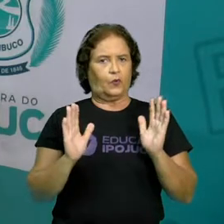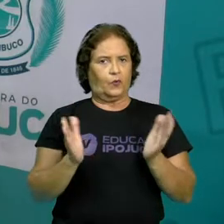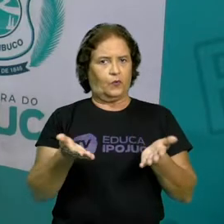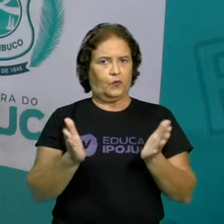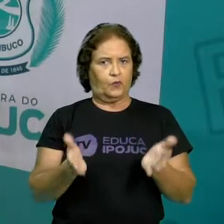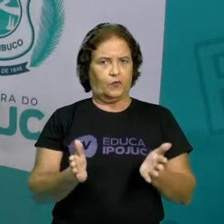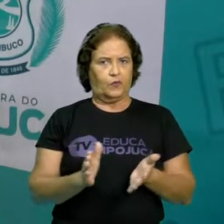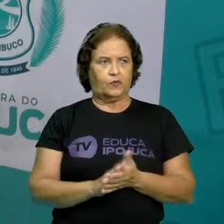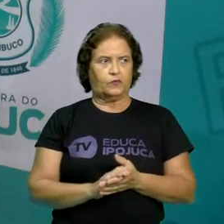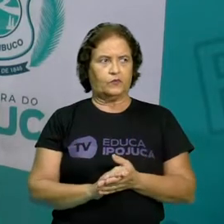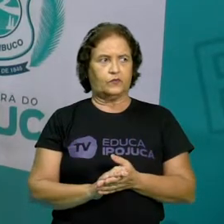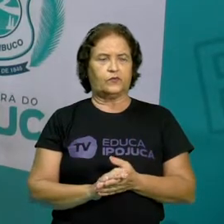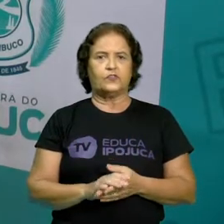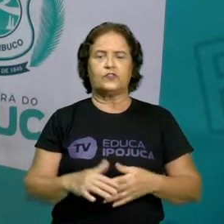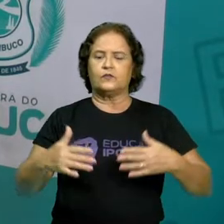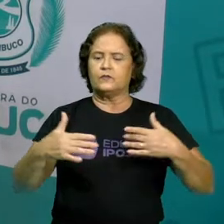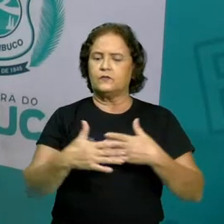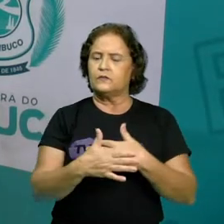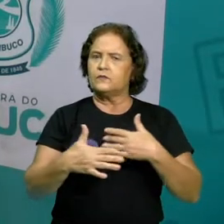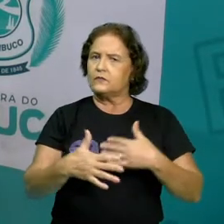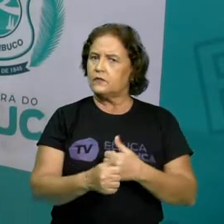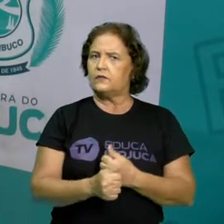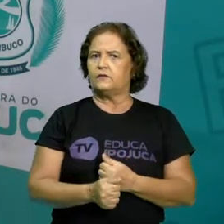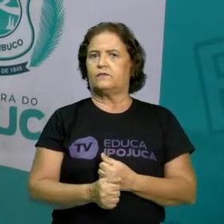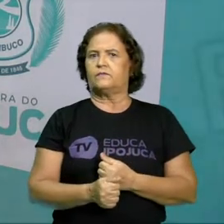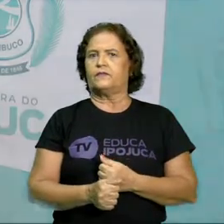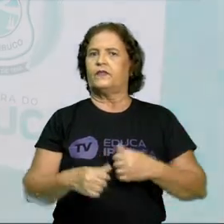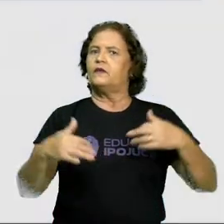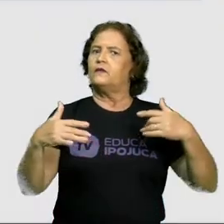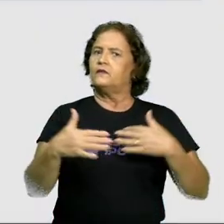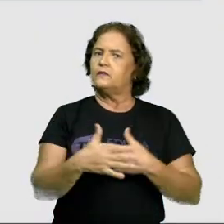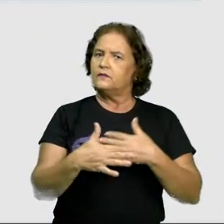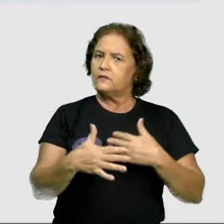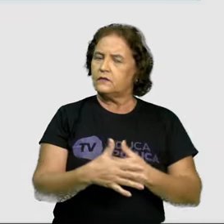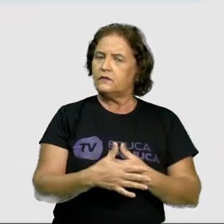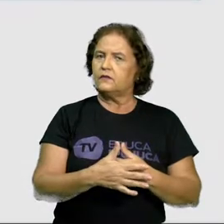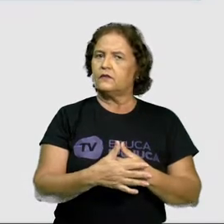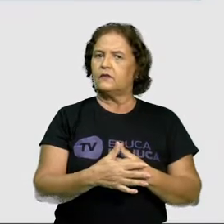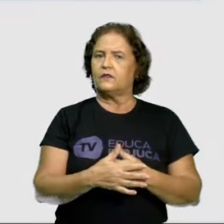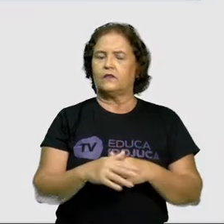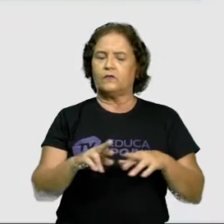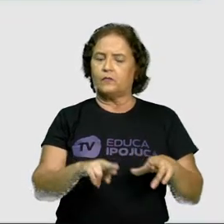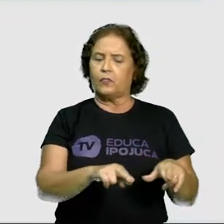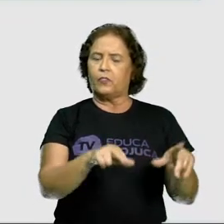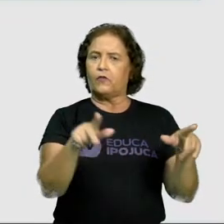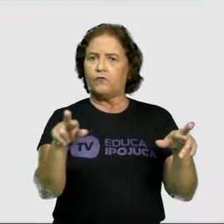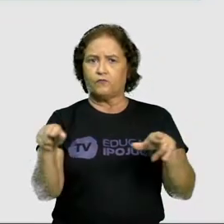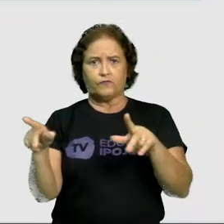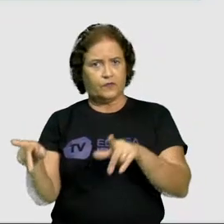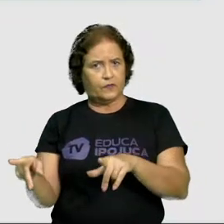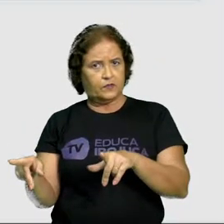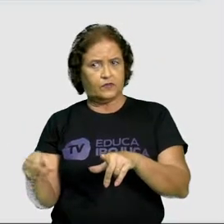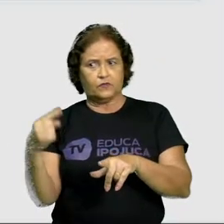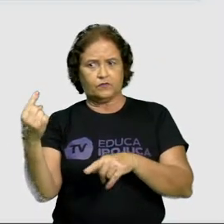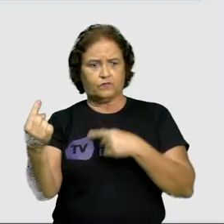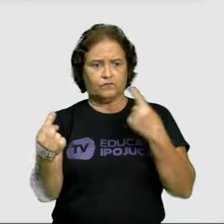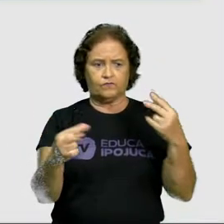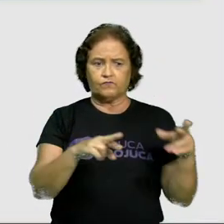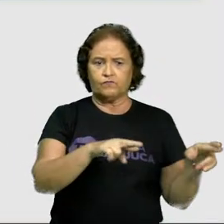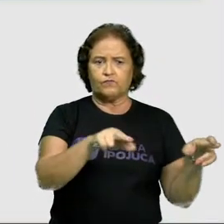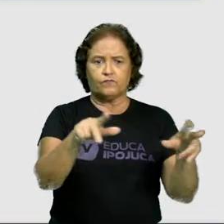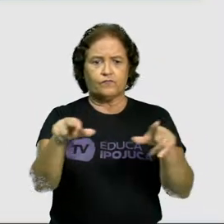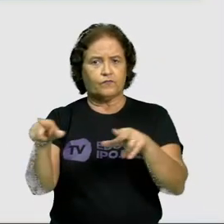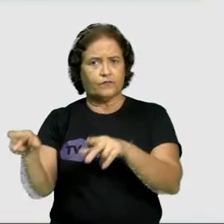falar sobre a cidade. Bom, as cidades, crianças, elas são diferentes umas das outras. Com